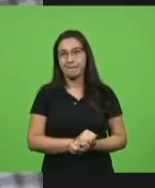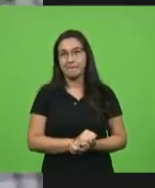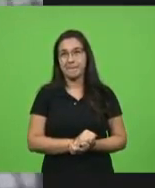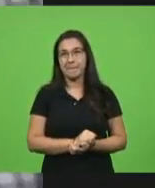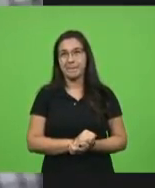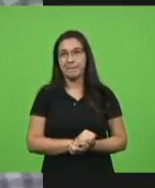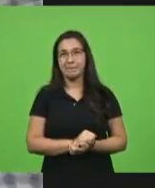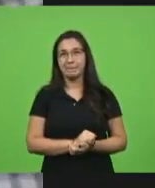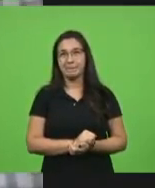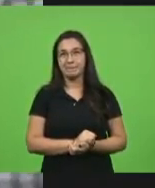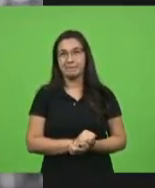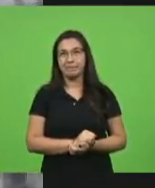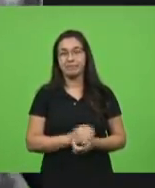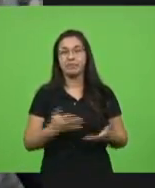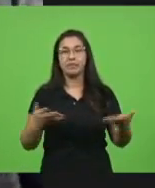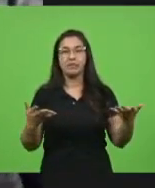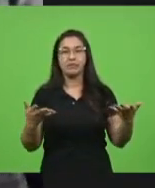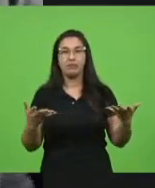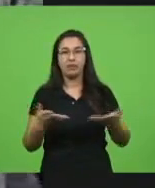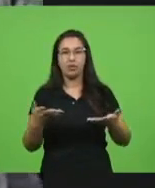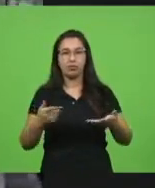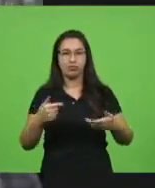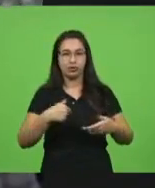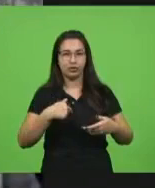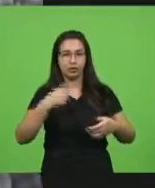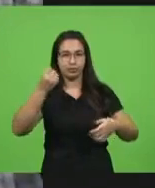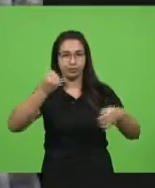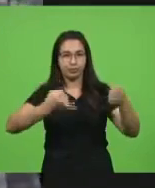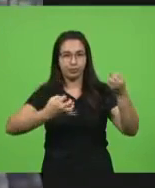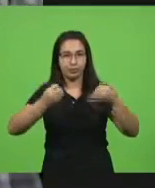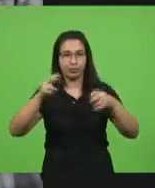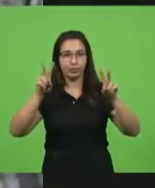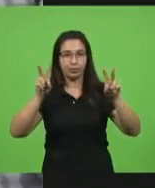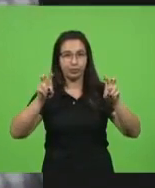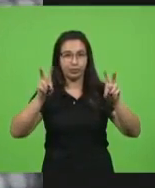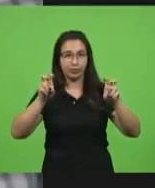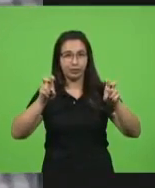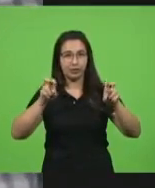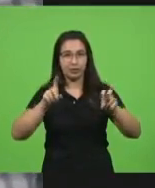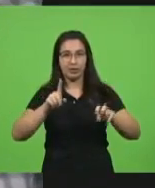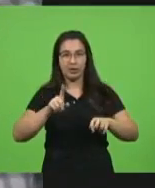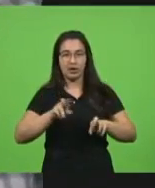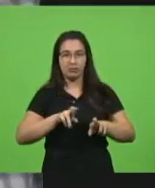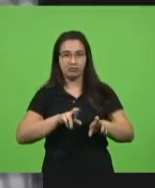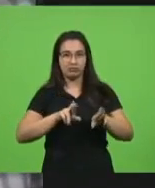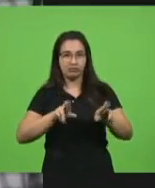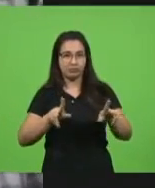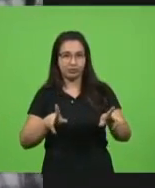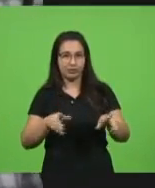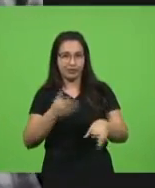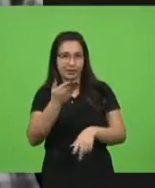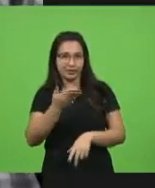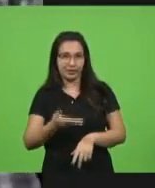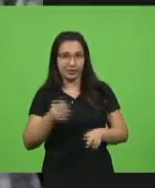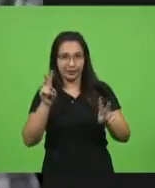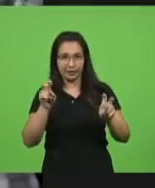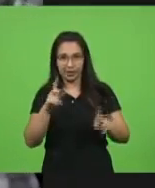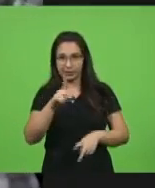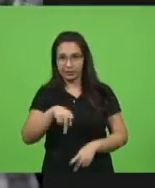deputado Kennedy, não poderia ser diferente da fala do deputado Padre Pedro,